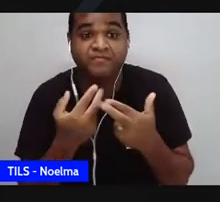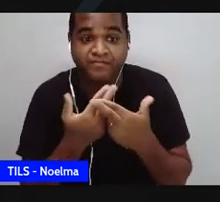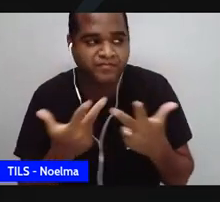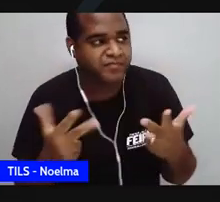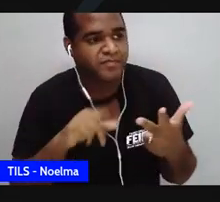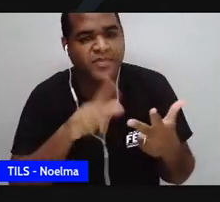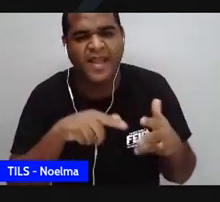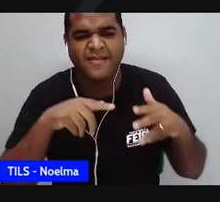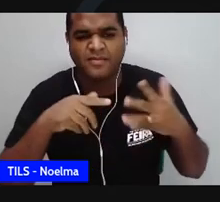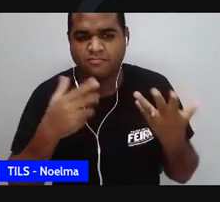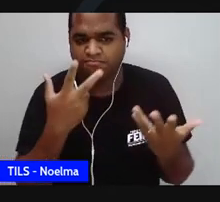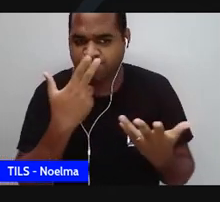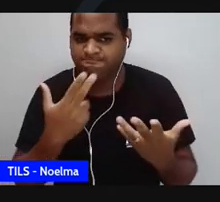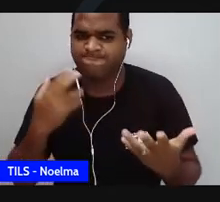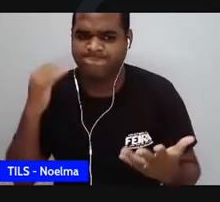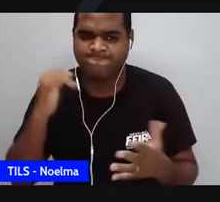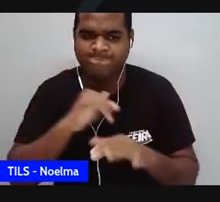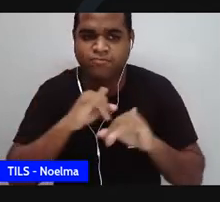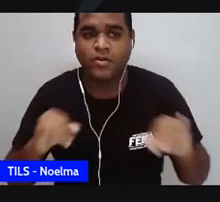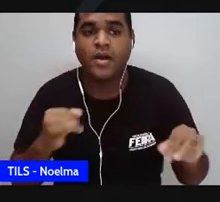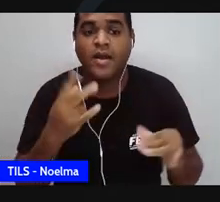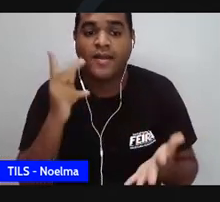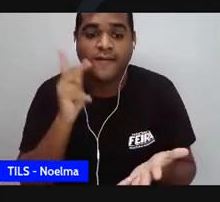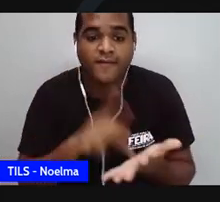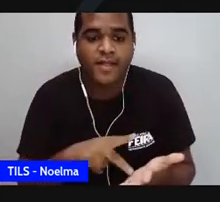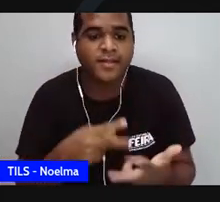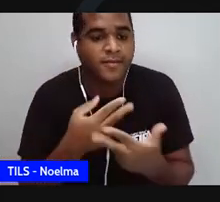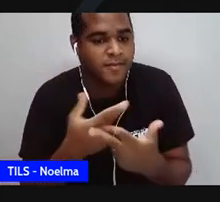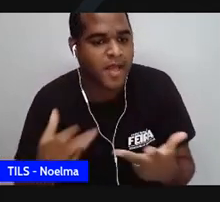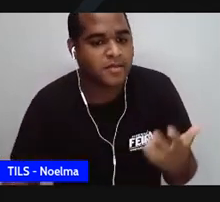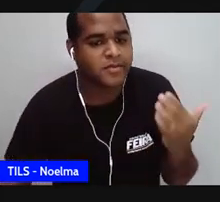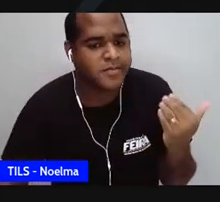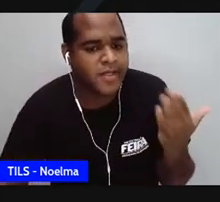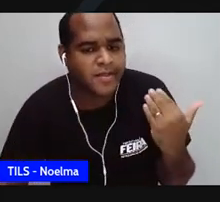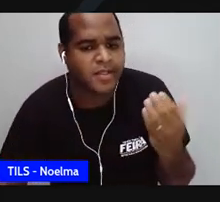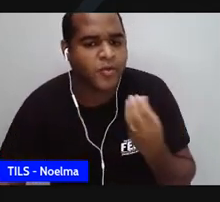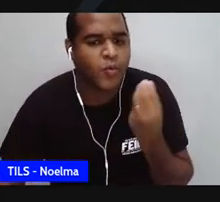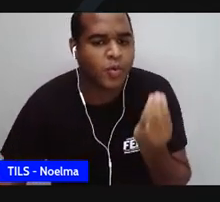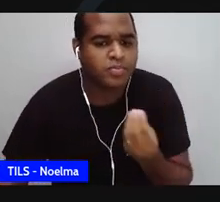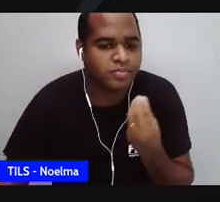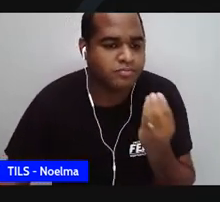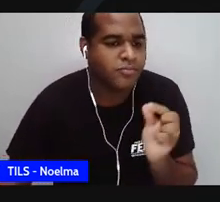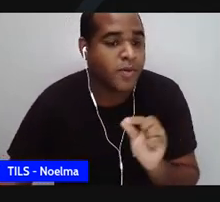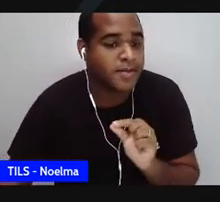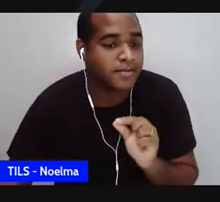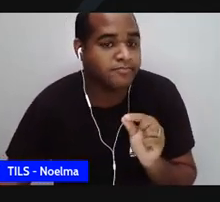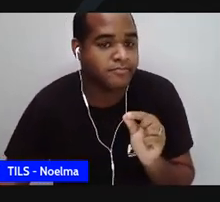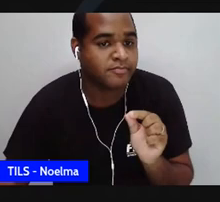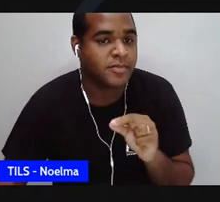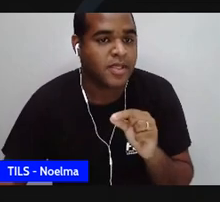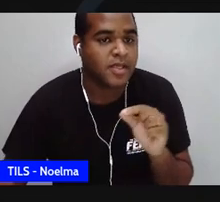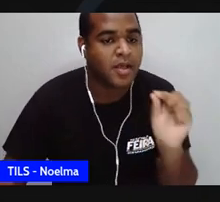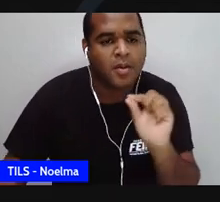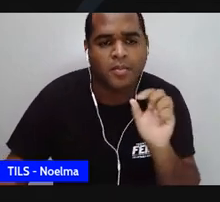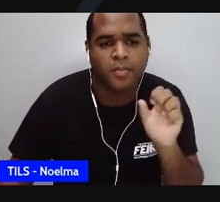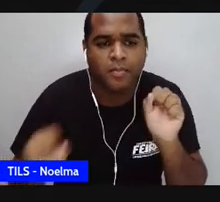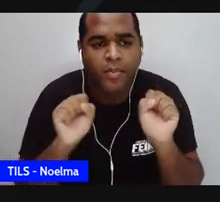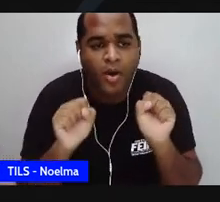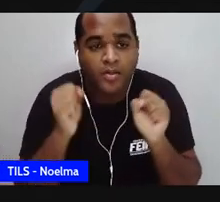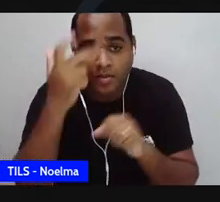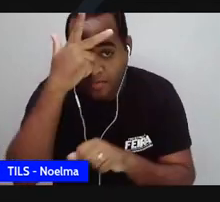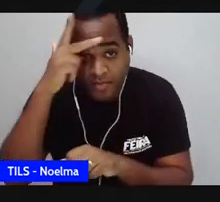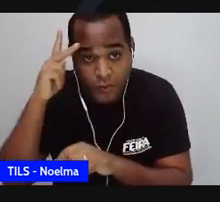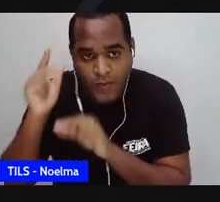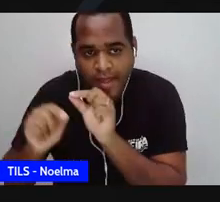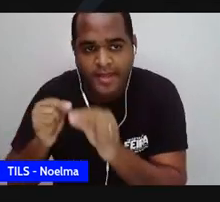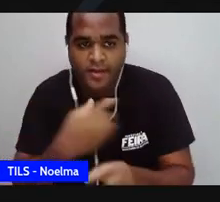Isso denuncia o fato de que ela vivia momentos tristes e difíceis, que também puderam. Uma pessoa que